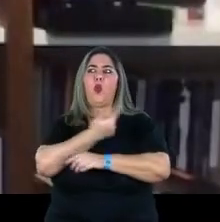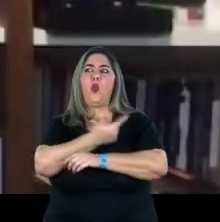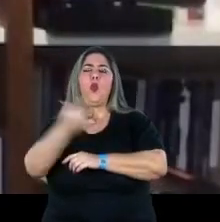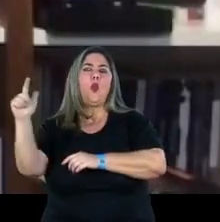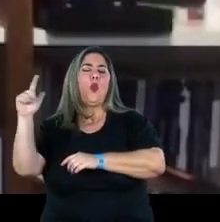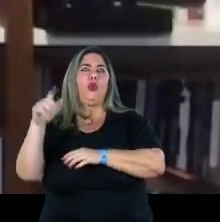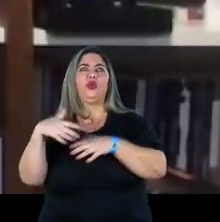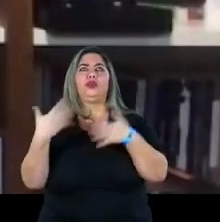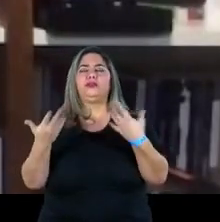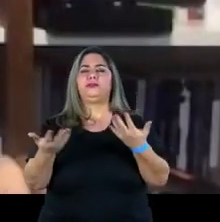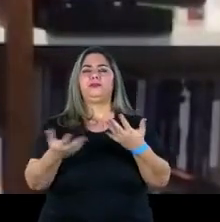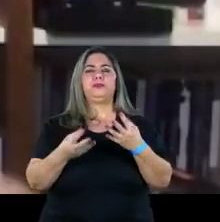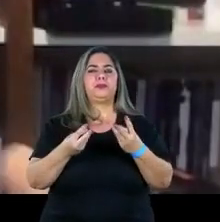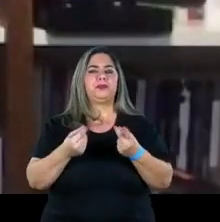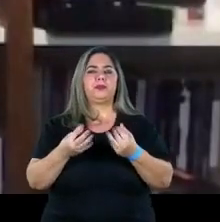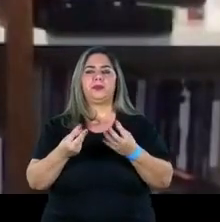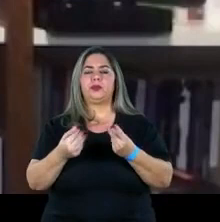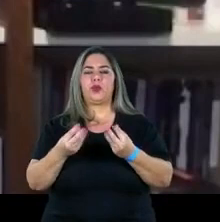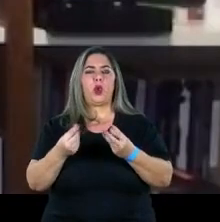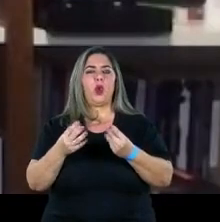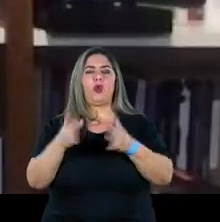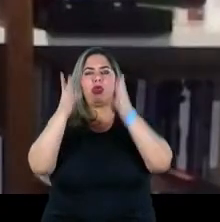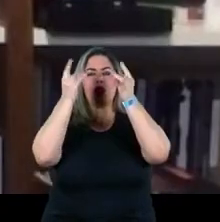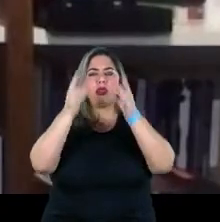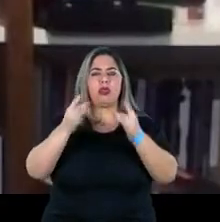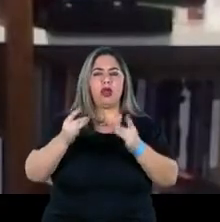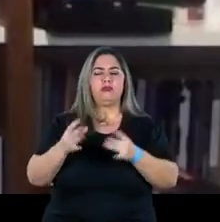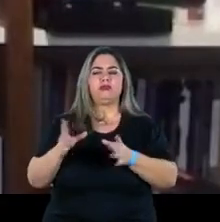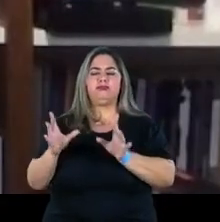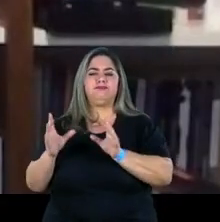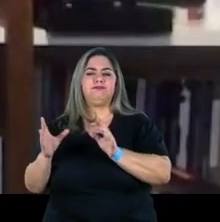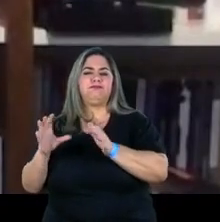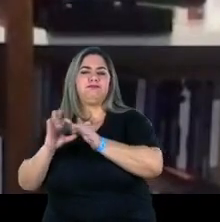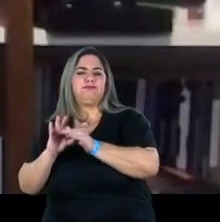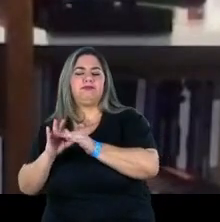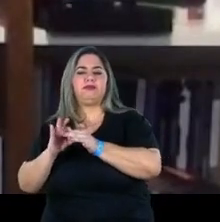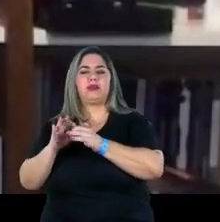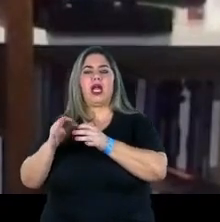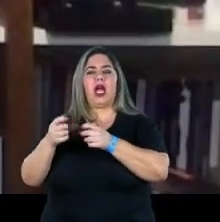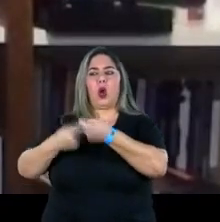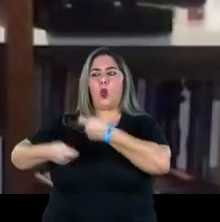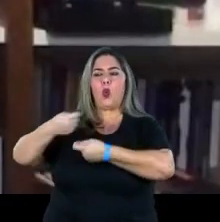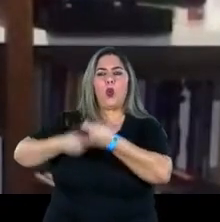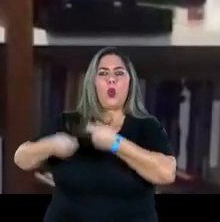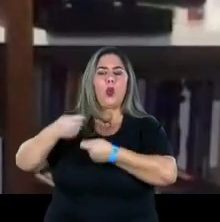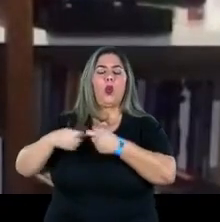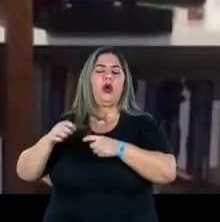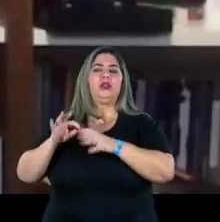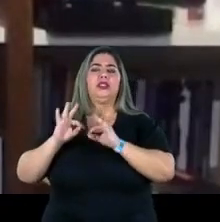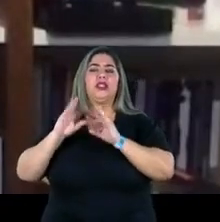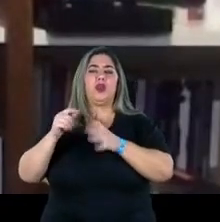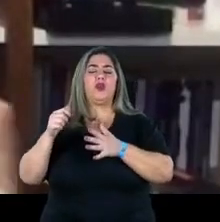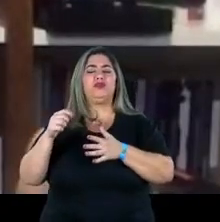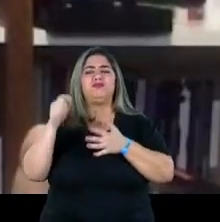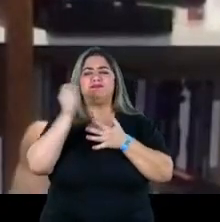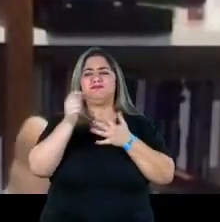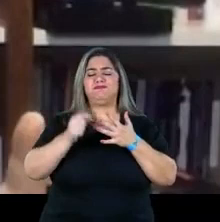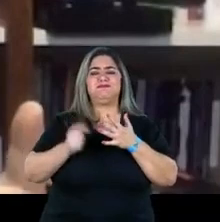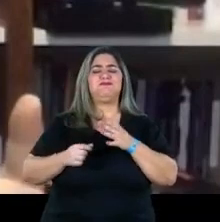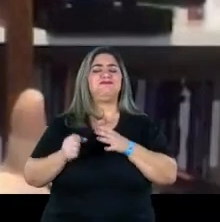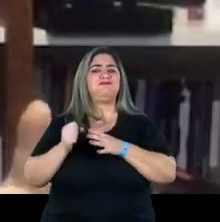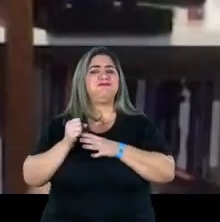elementos ligados à economia, posse da terra, etc. Então, são questões muito graves e